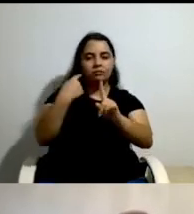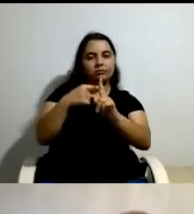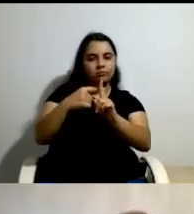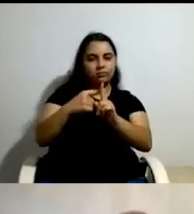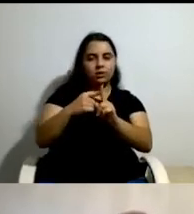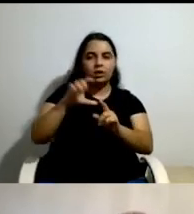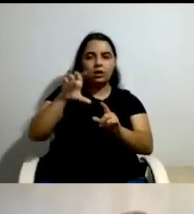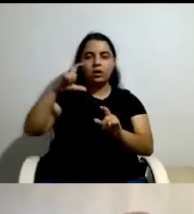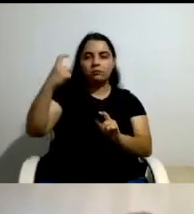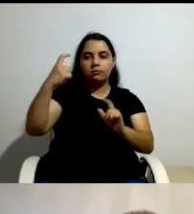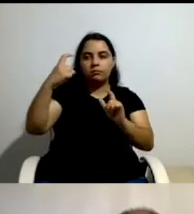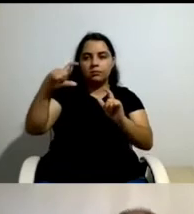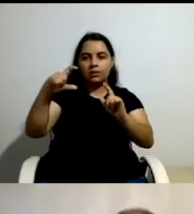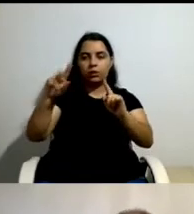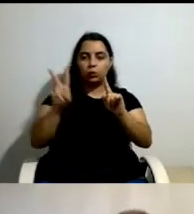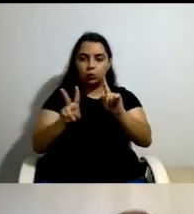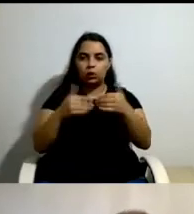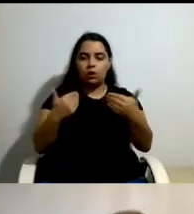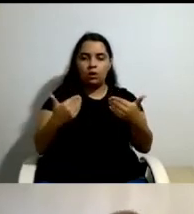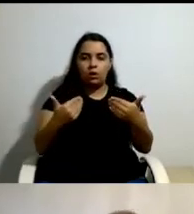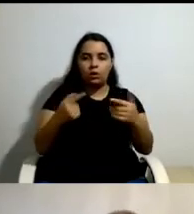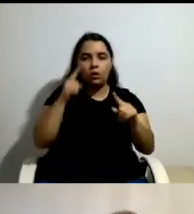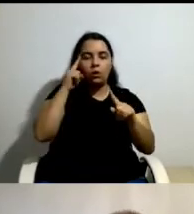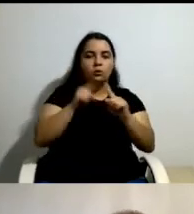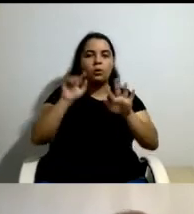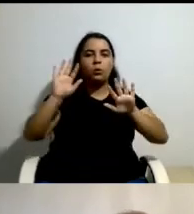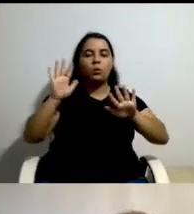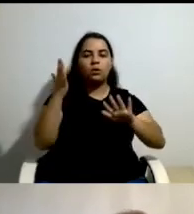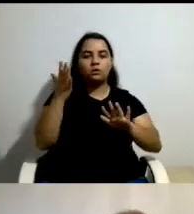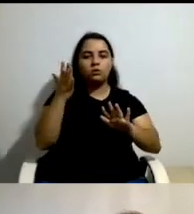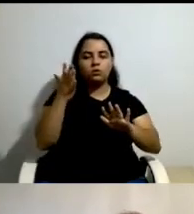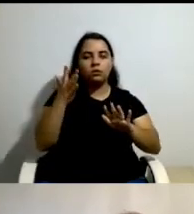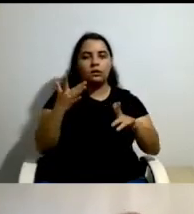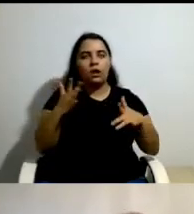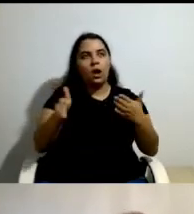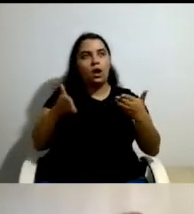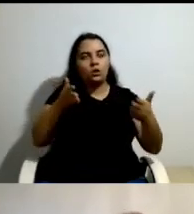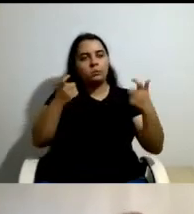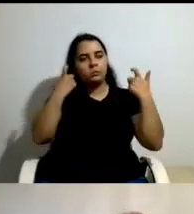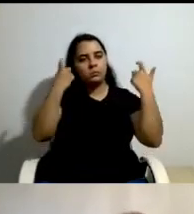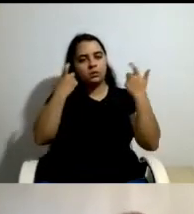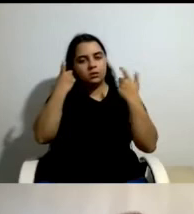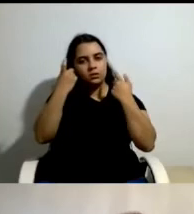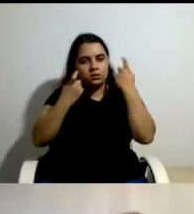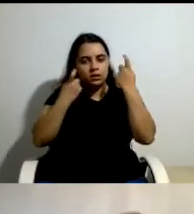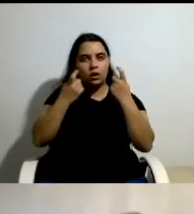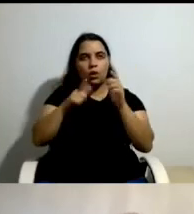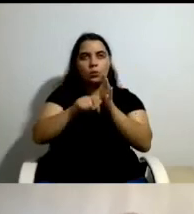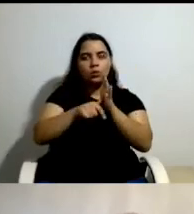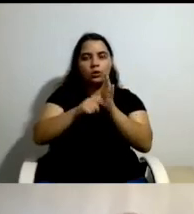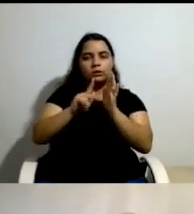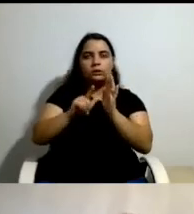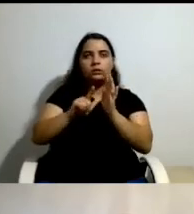visa precisamente refletir sobre a implementação do projeto piloto de vida independente